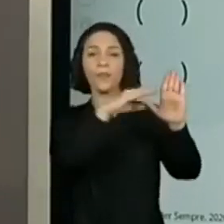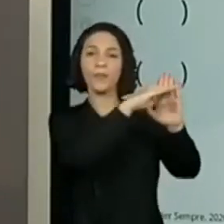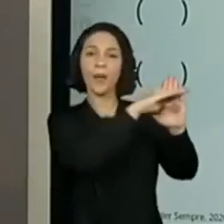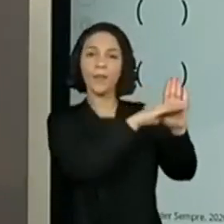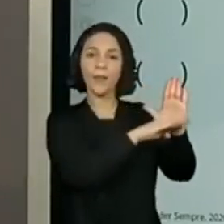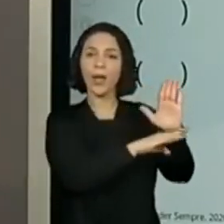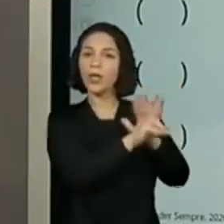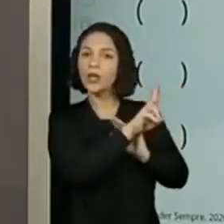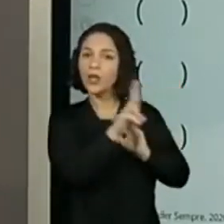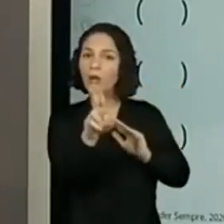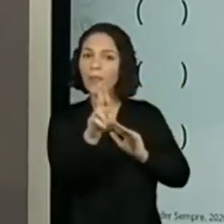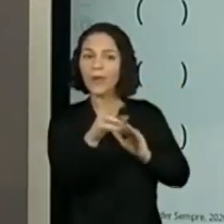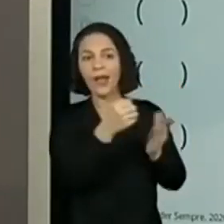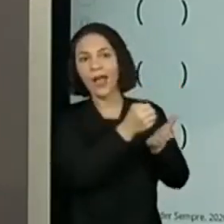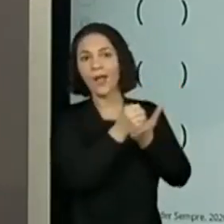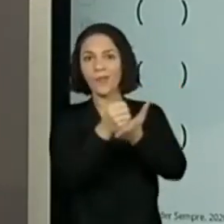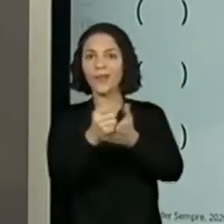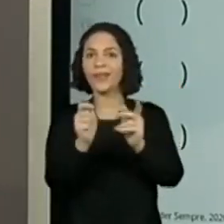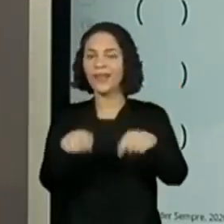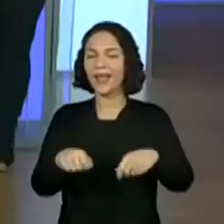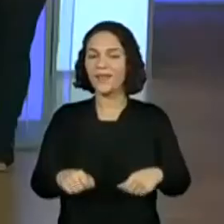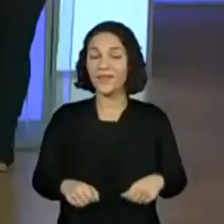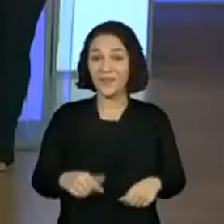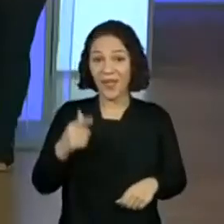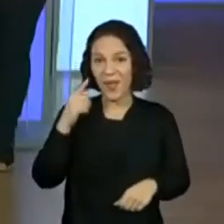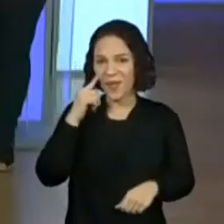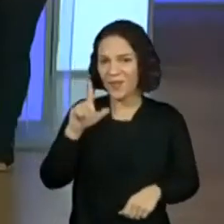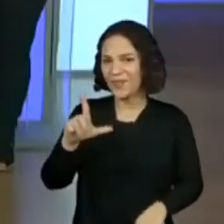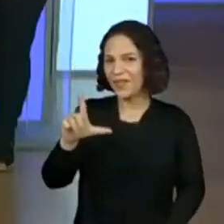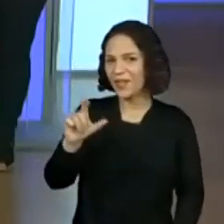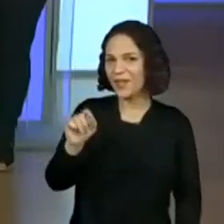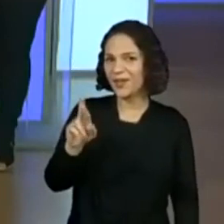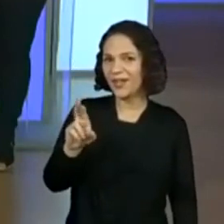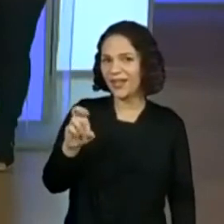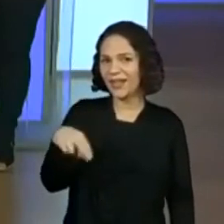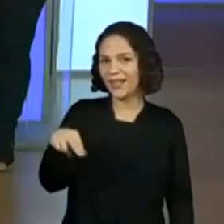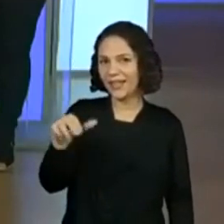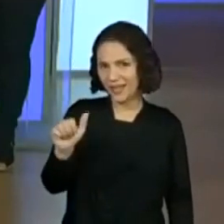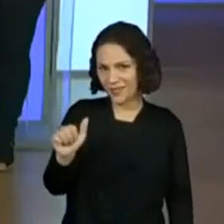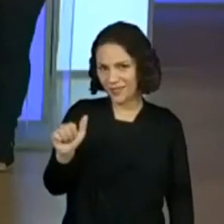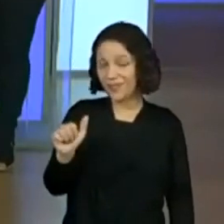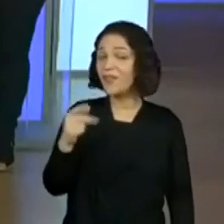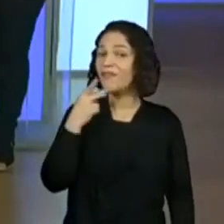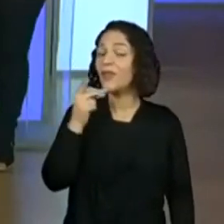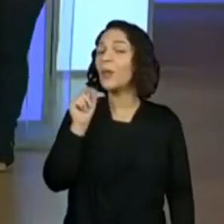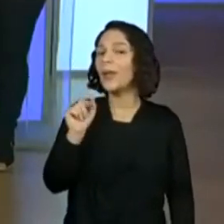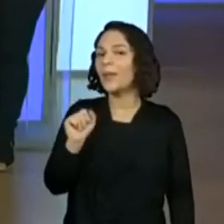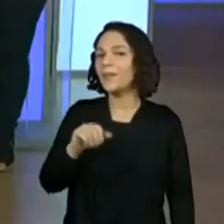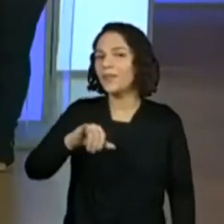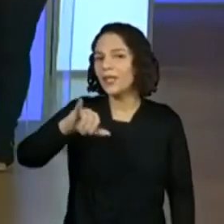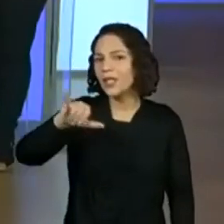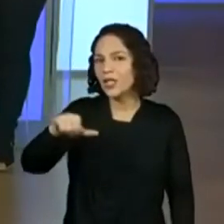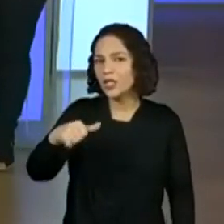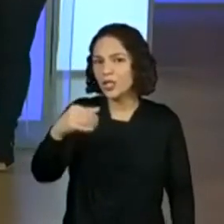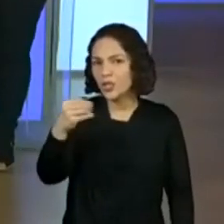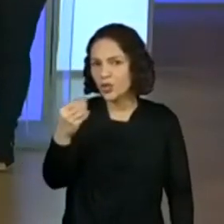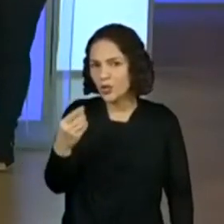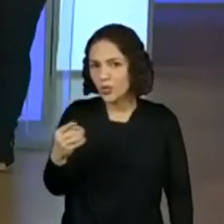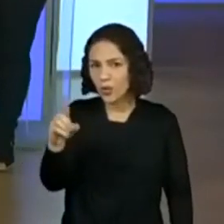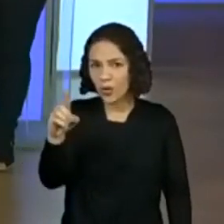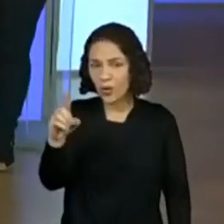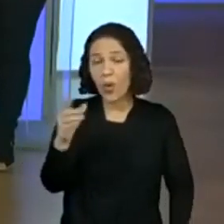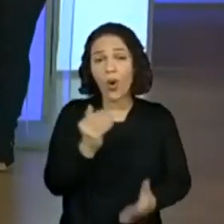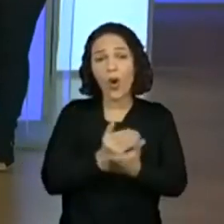lista de nomes dos professores aqui do Centro de Neve. A Lorena está falando que João e Maria começam com a letra J.